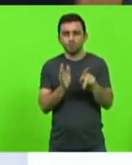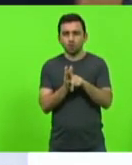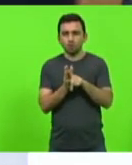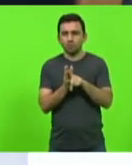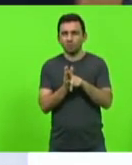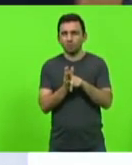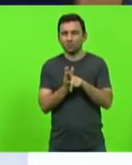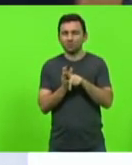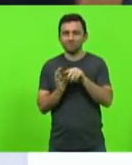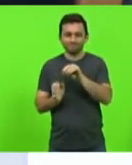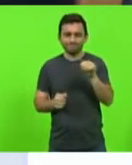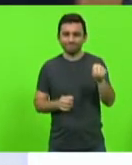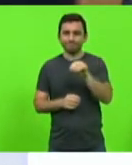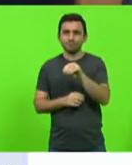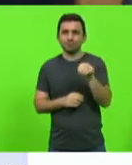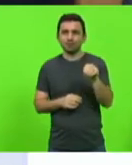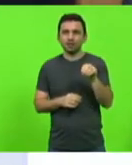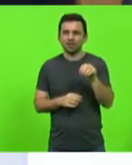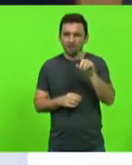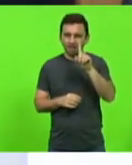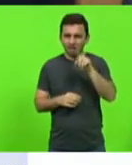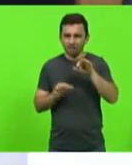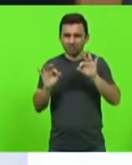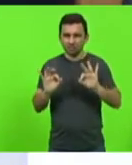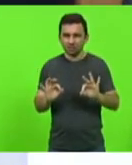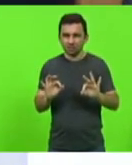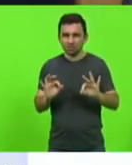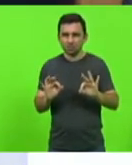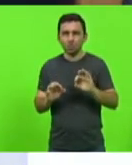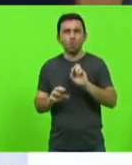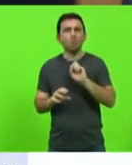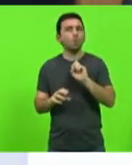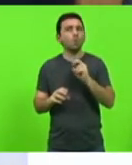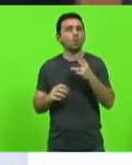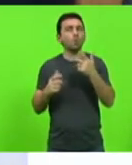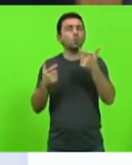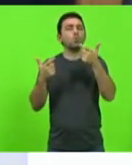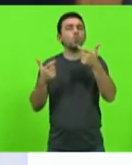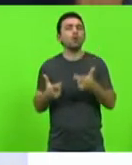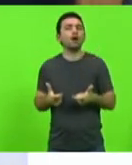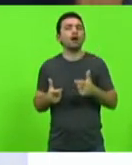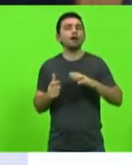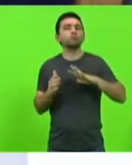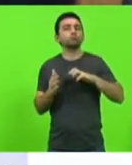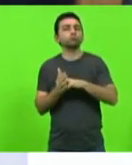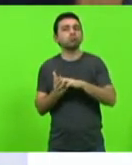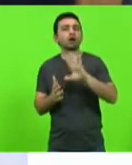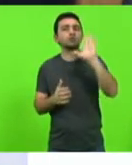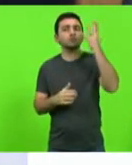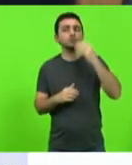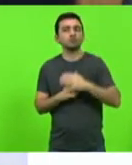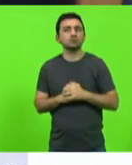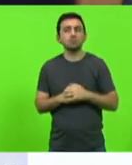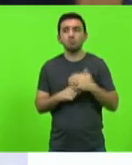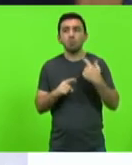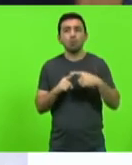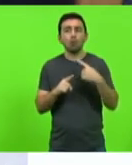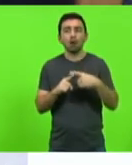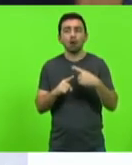e será que é o local adequado ali ou onde tem acidente? Eu não consigo compreender porque a maioria da